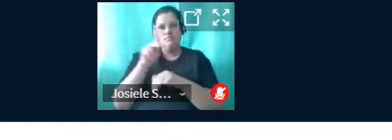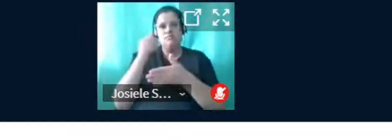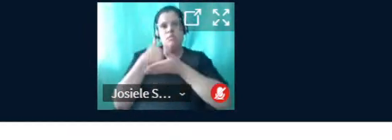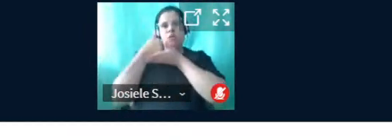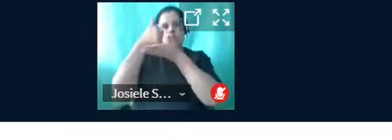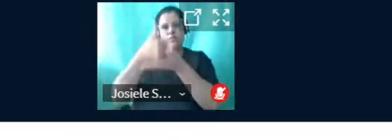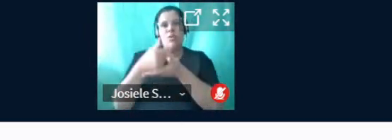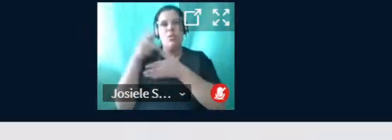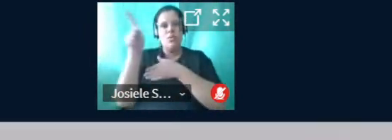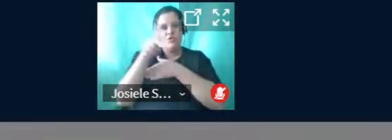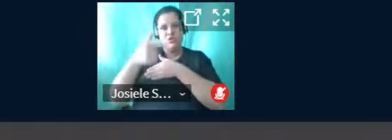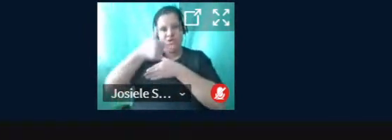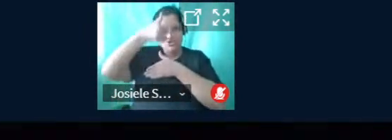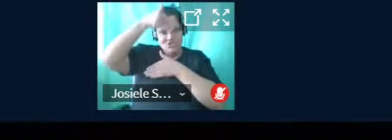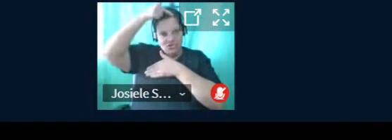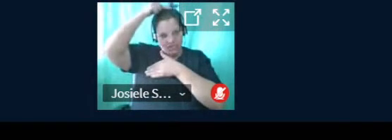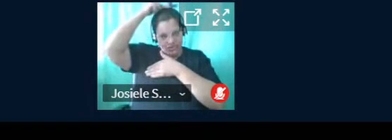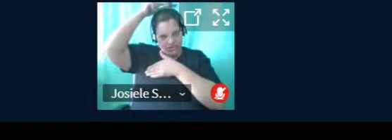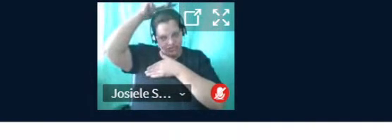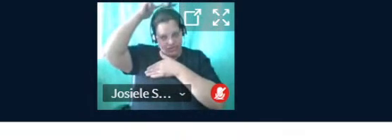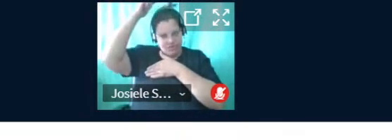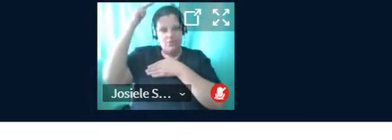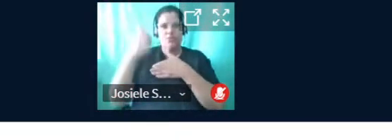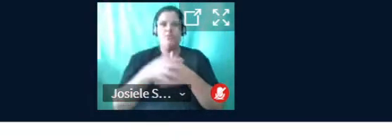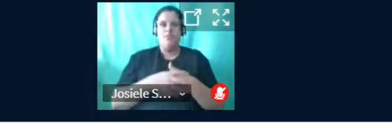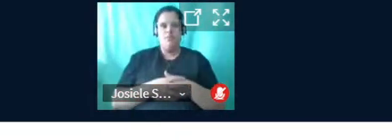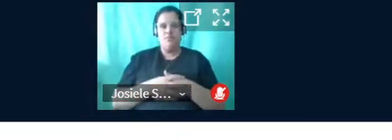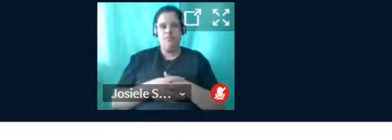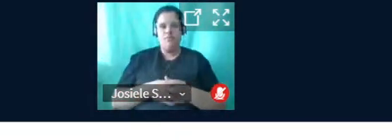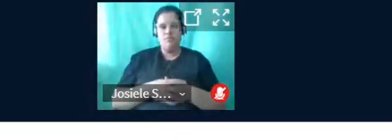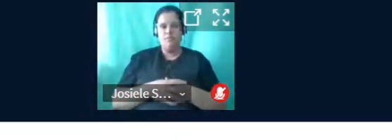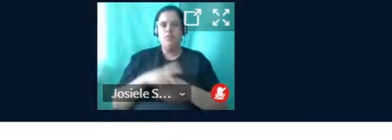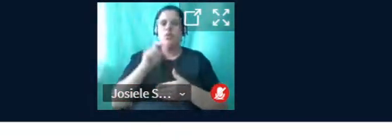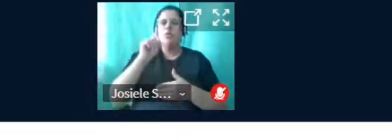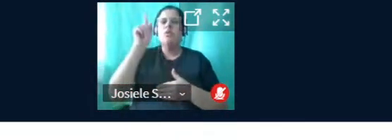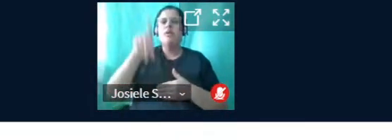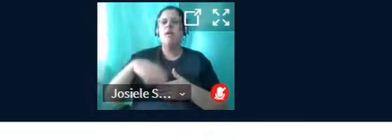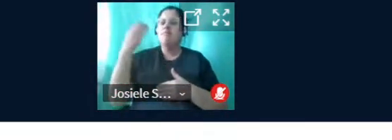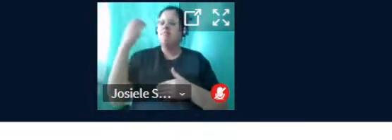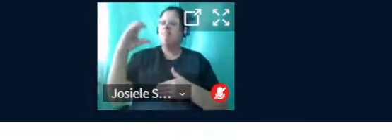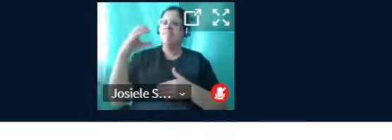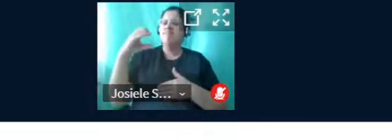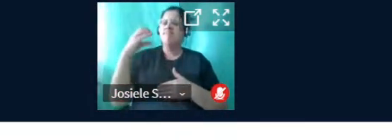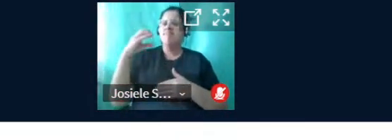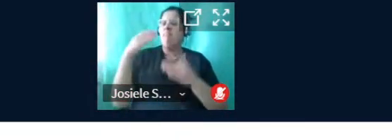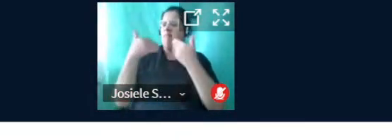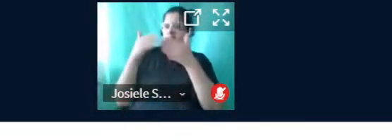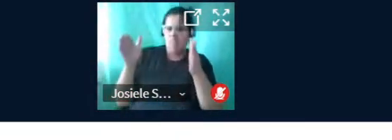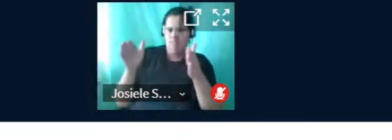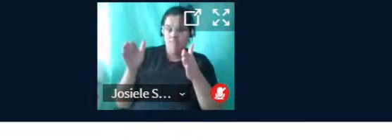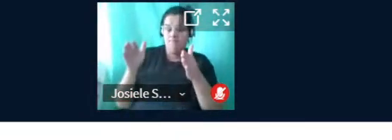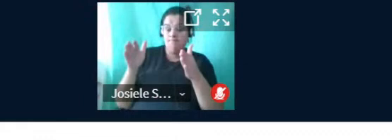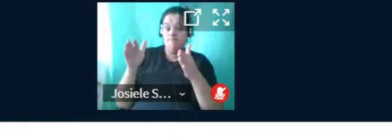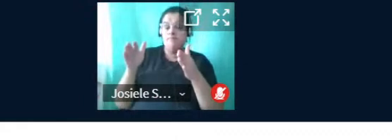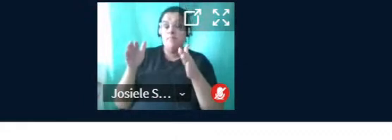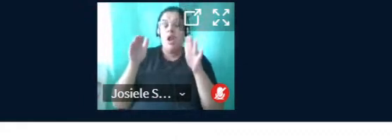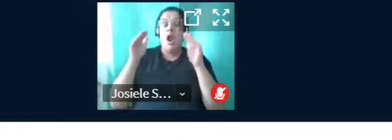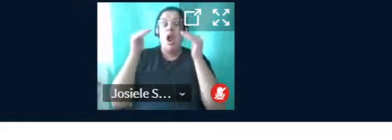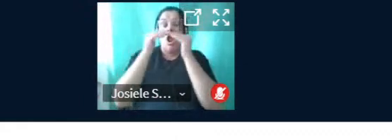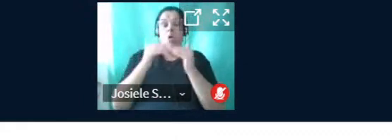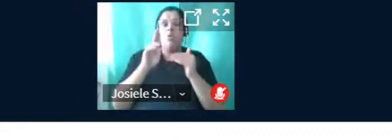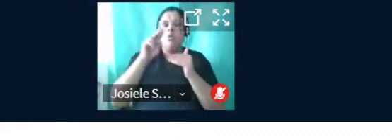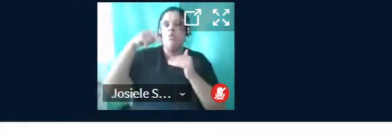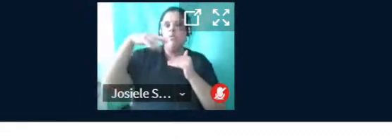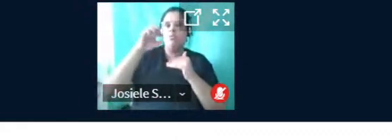professor Jefferson Rodrigues dos Santos. O que é ciência aberta? Segundo a Unesco, ciência aberta